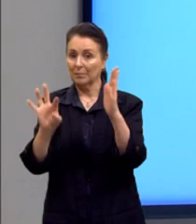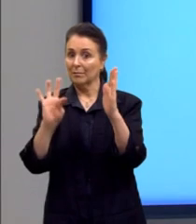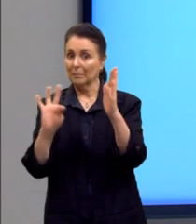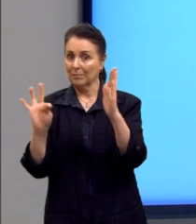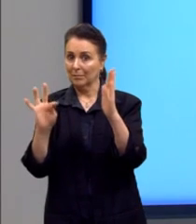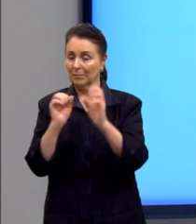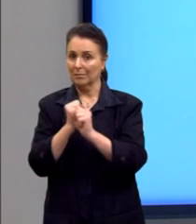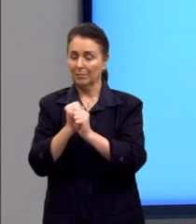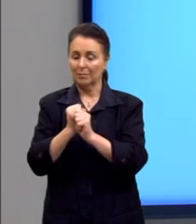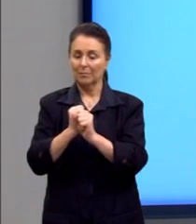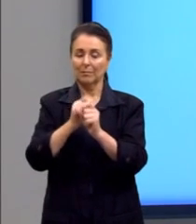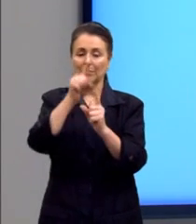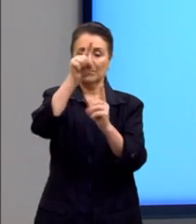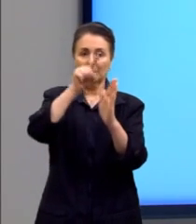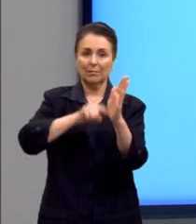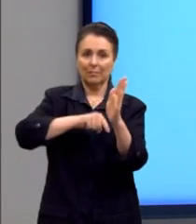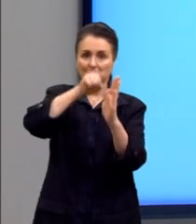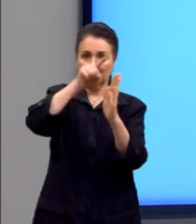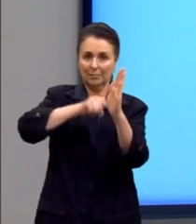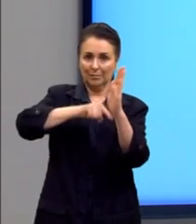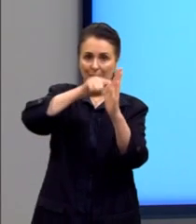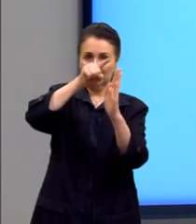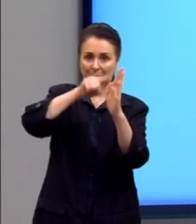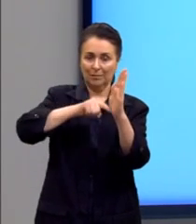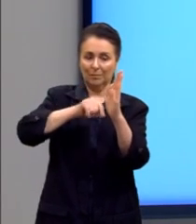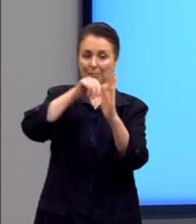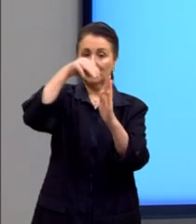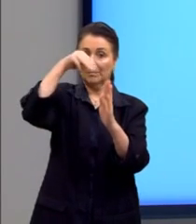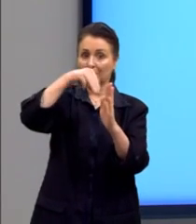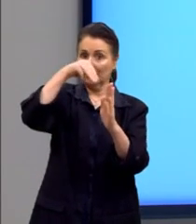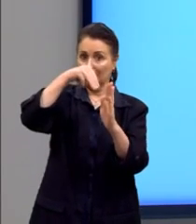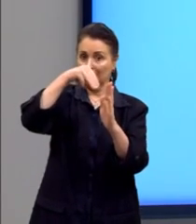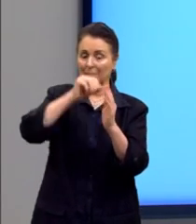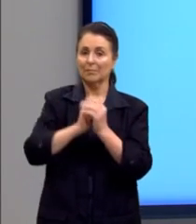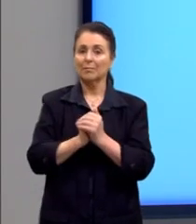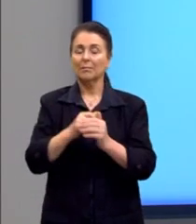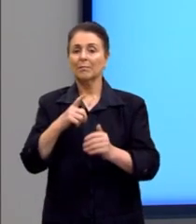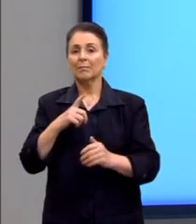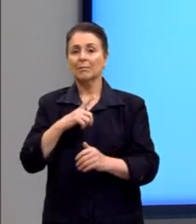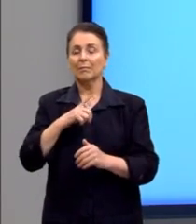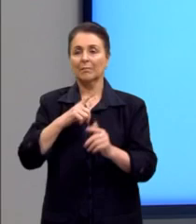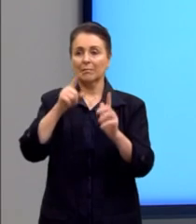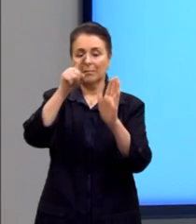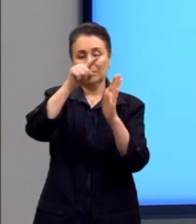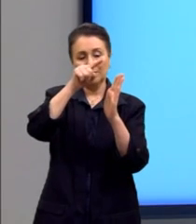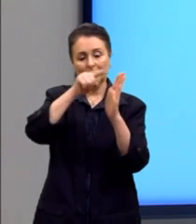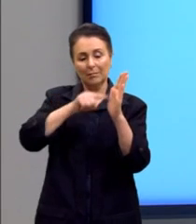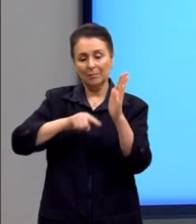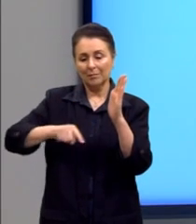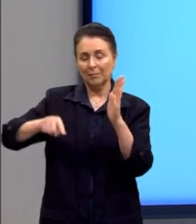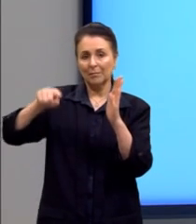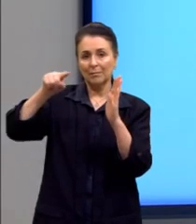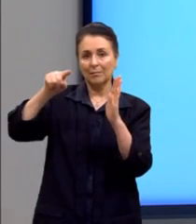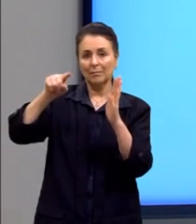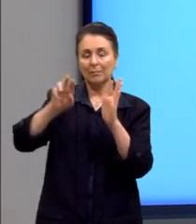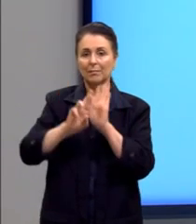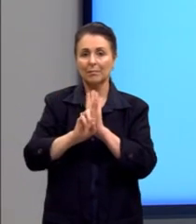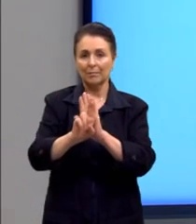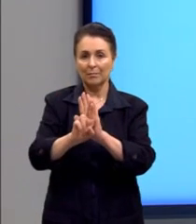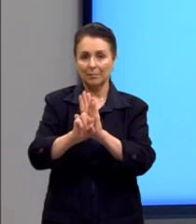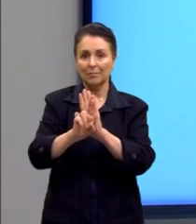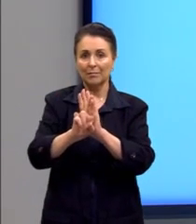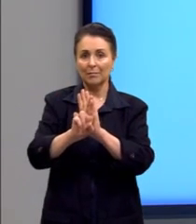e o eixo vertical, a altura em metro. E aí nós temos essa curva aqui, que representa o